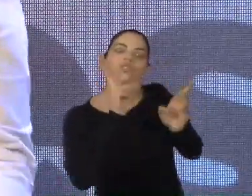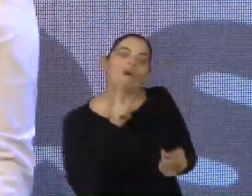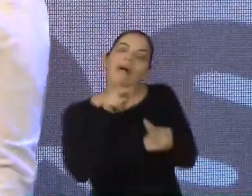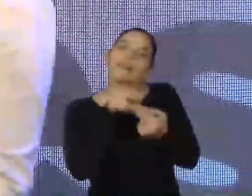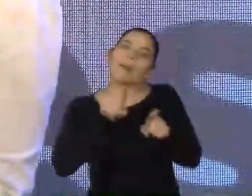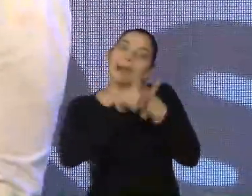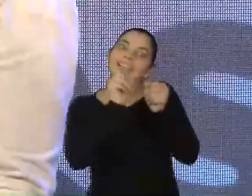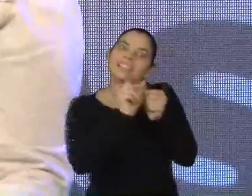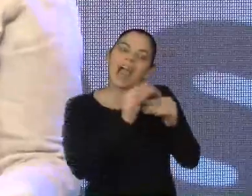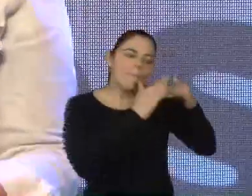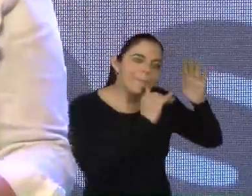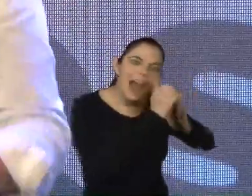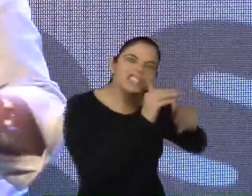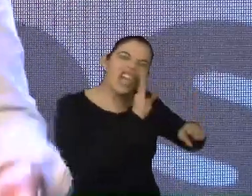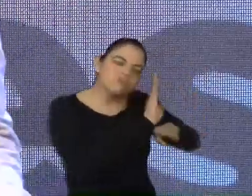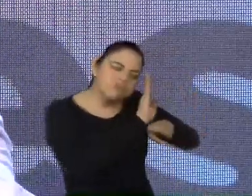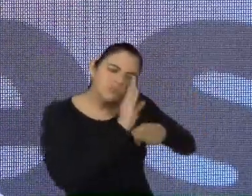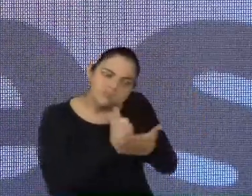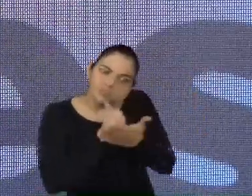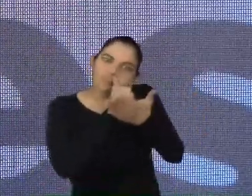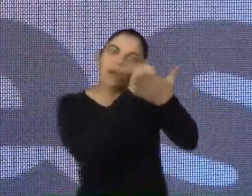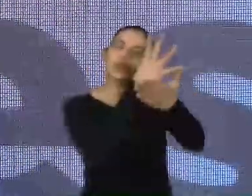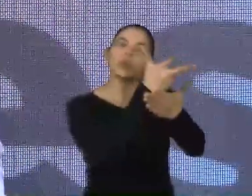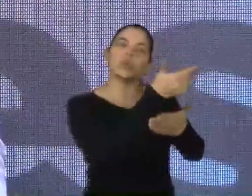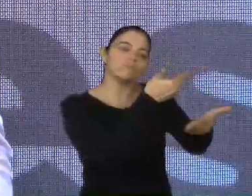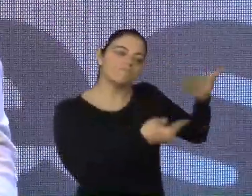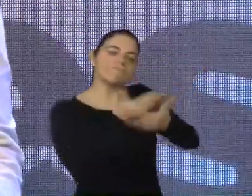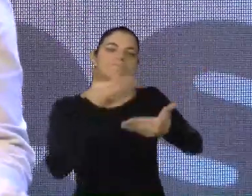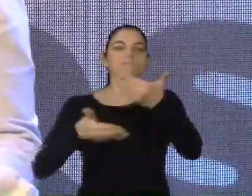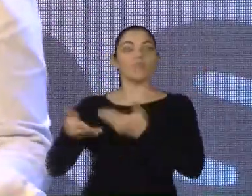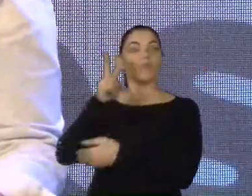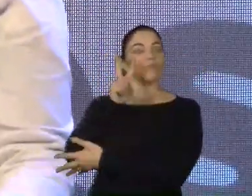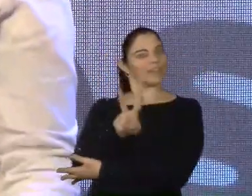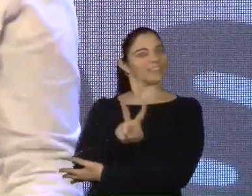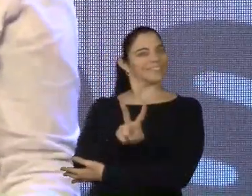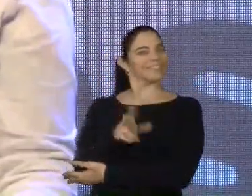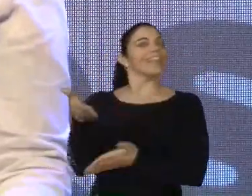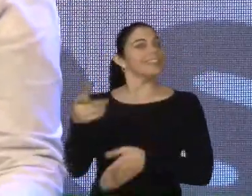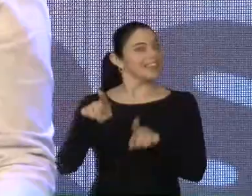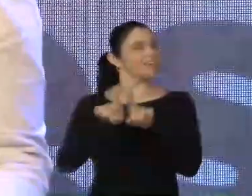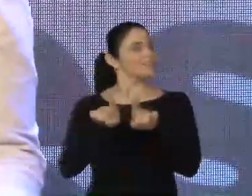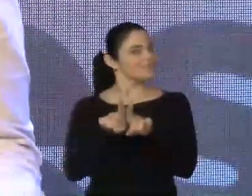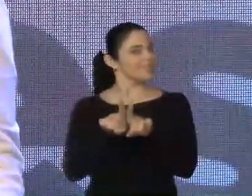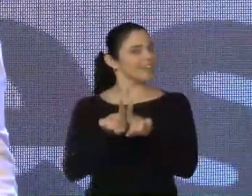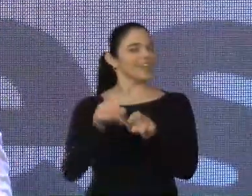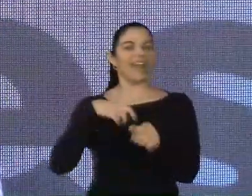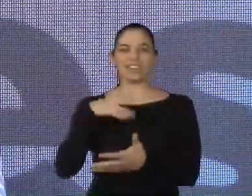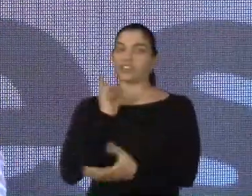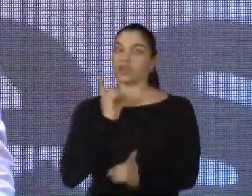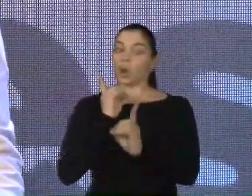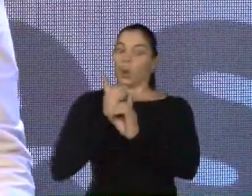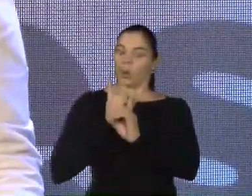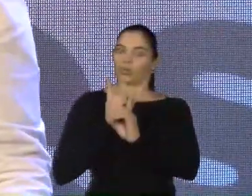participasse ativamente de tudo o que vocês vão ver ao longo desse final de semana. A gente tem aqui, quer dizer, a gente encontrou